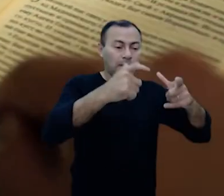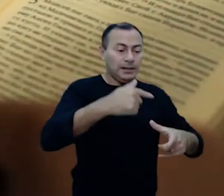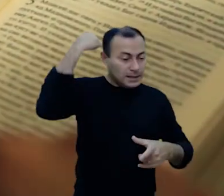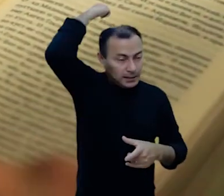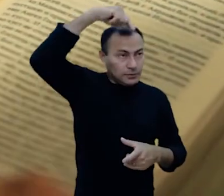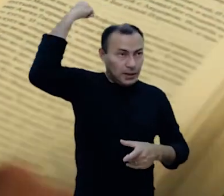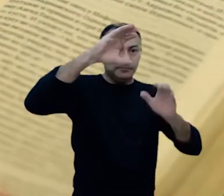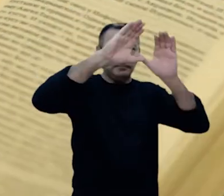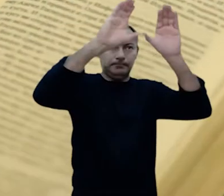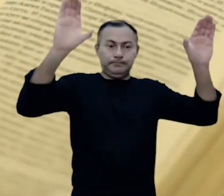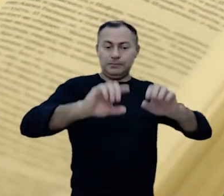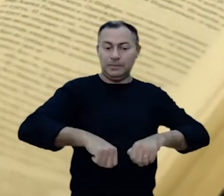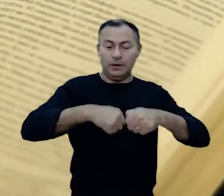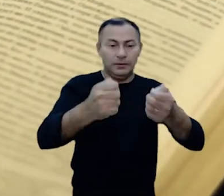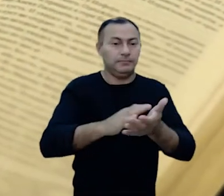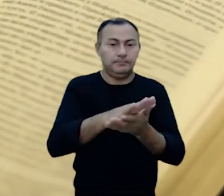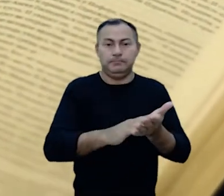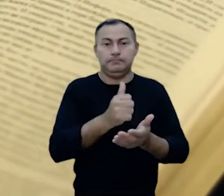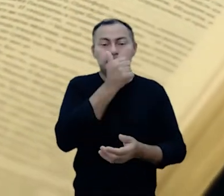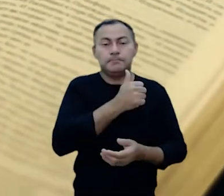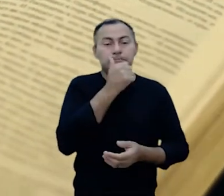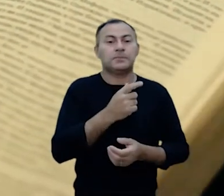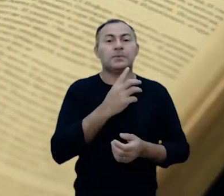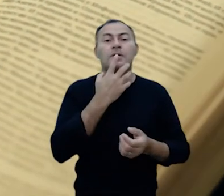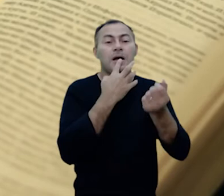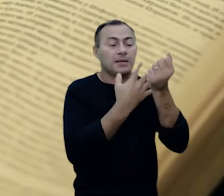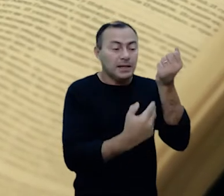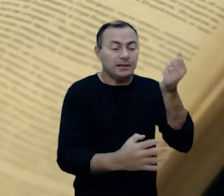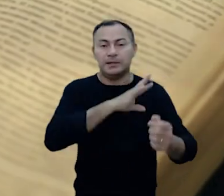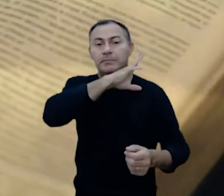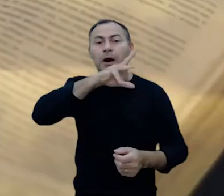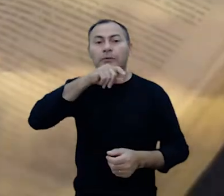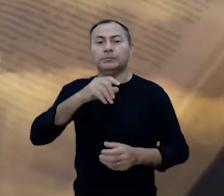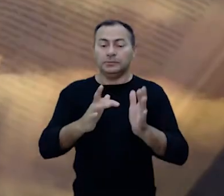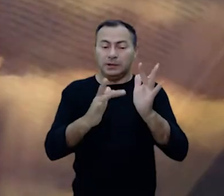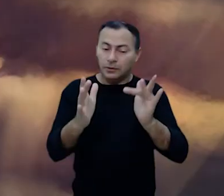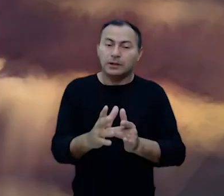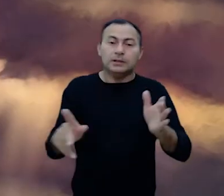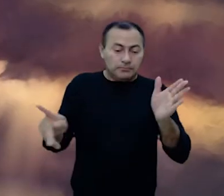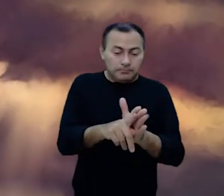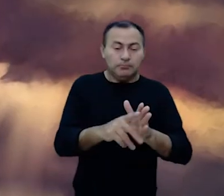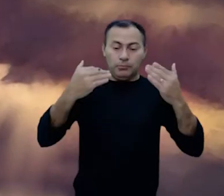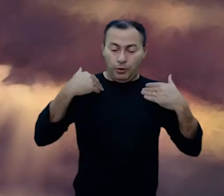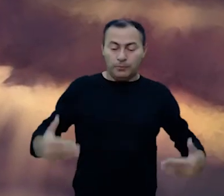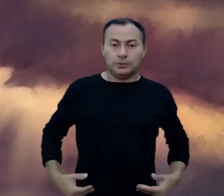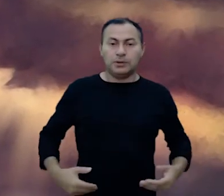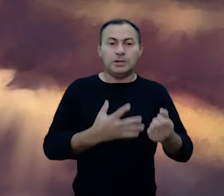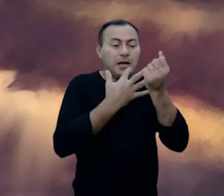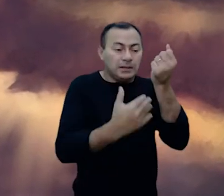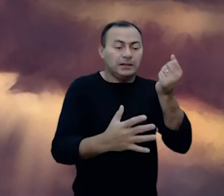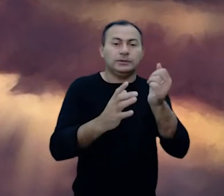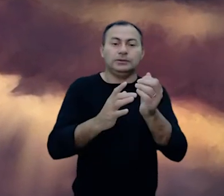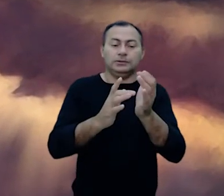no tabernáculo celestial, ele não ofereceu nenhum sacrifício com sangue de animal. Ele ofereceu o seu próprio sangue para Deus,